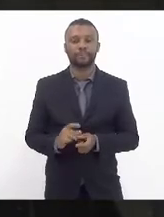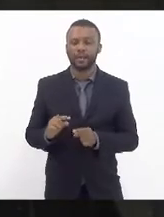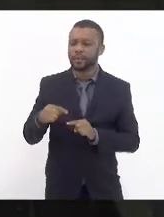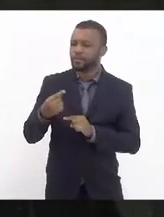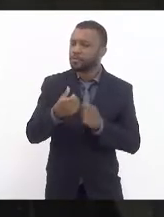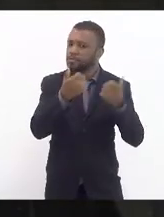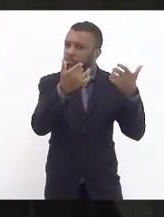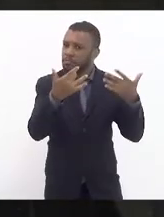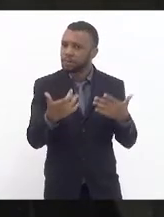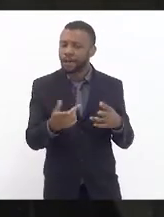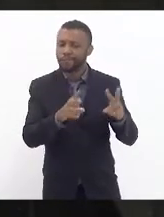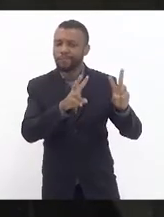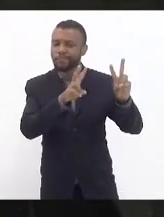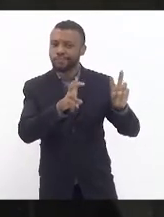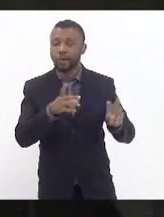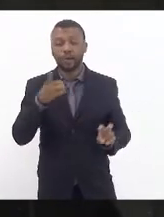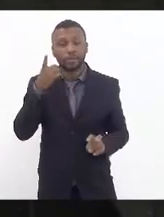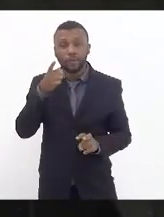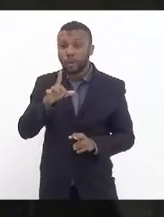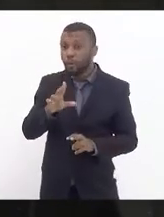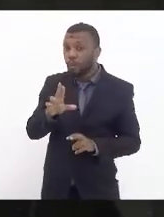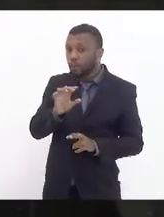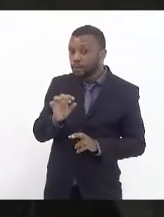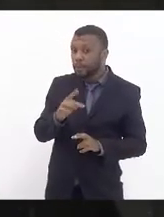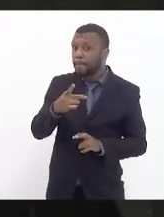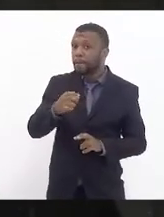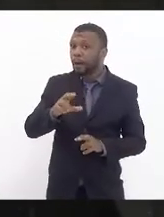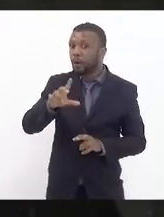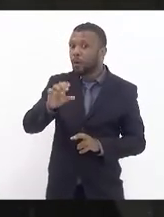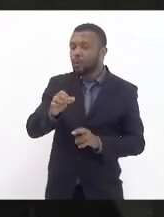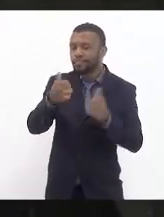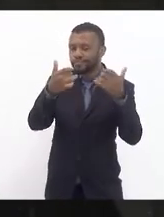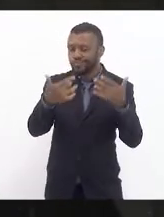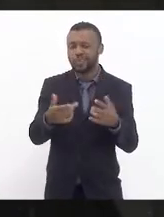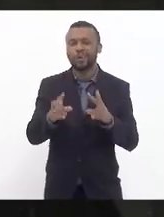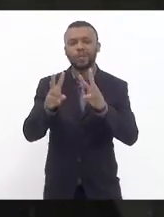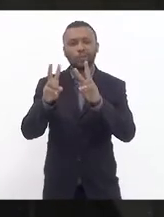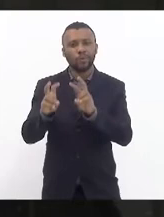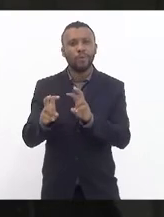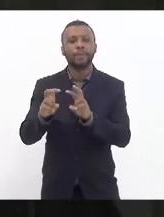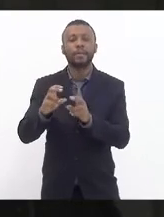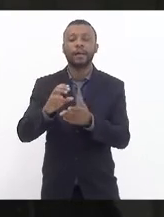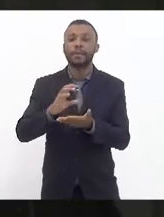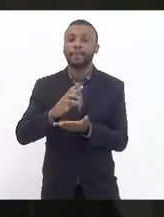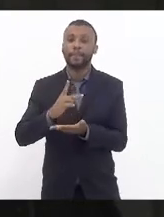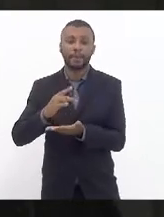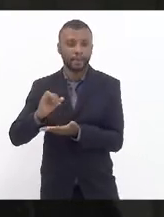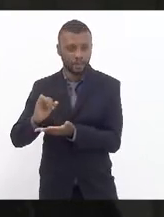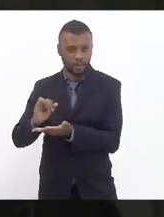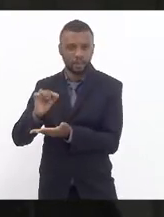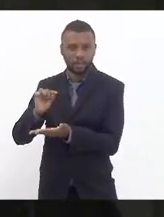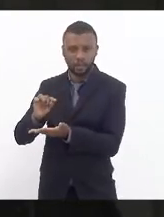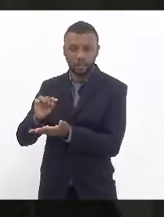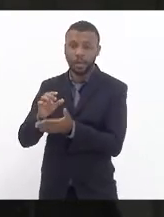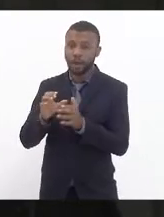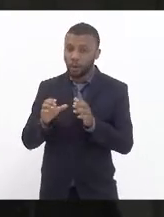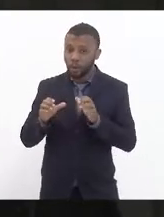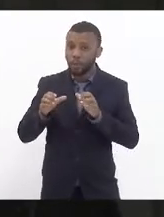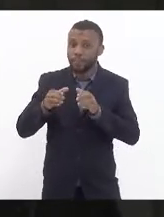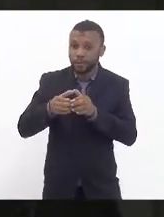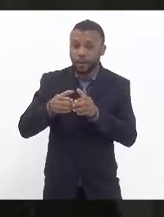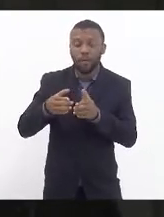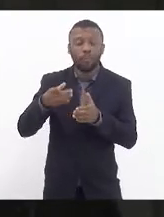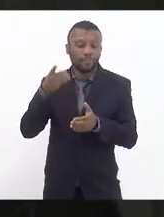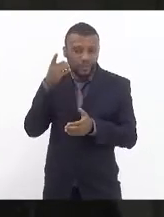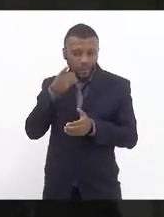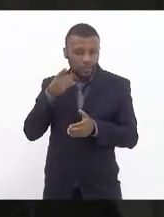no que o deputado Luiz Paulo colocou em relação à questão da CPI. A Comissão Parlamentar de Inquieta